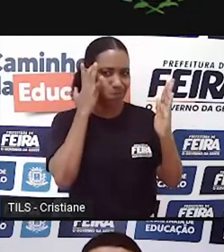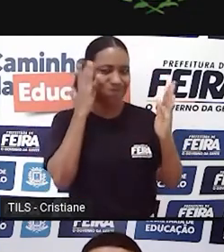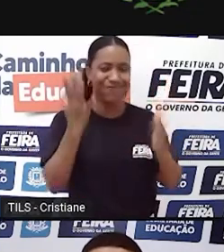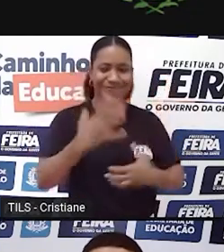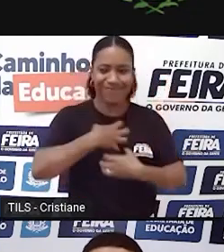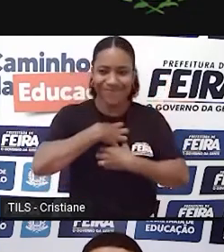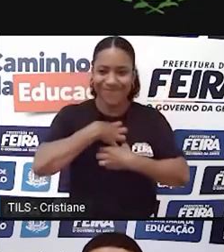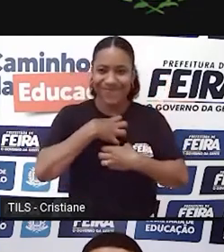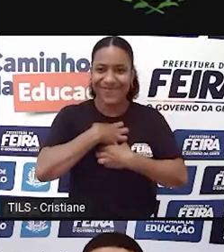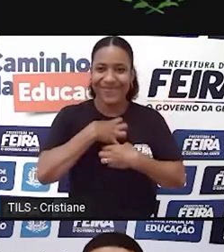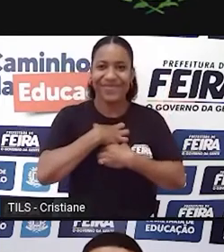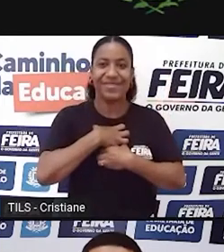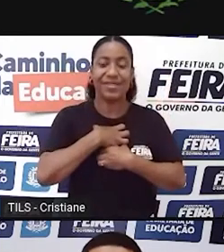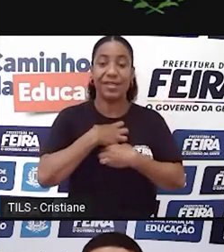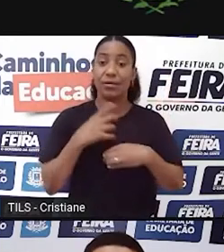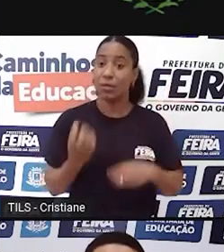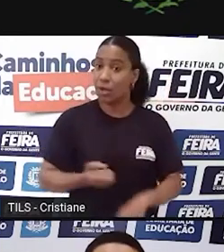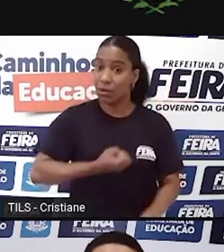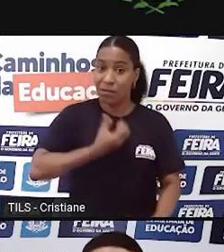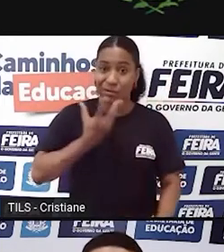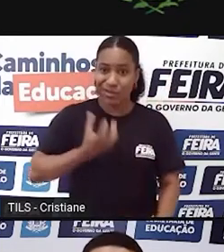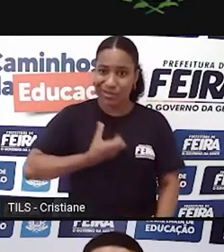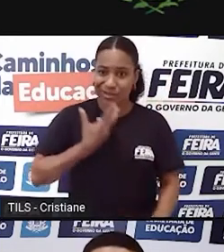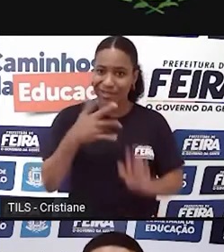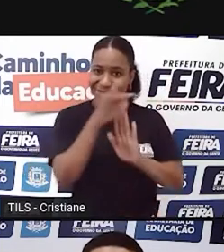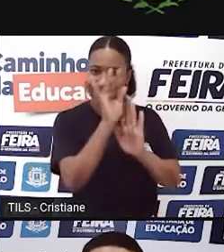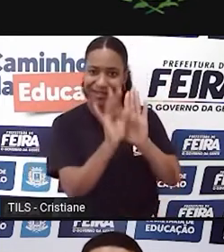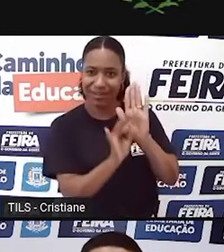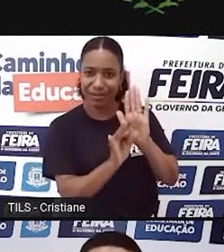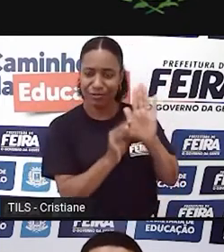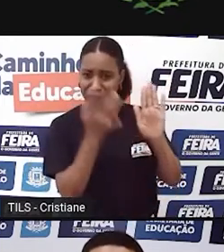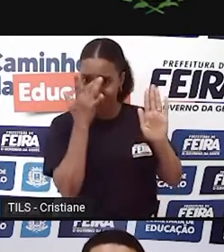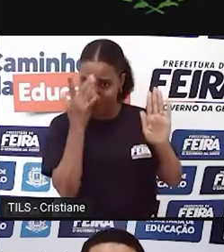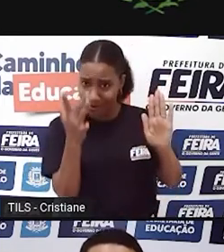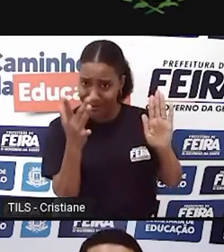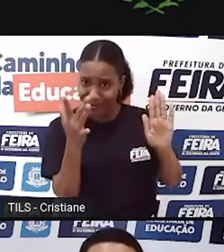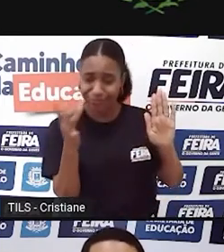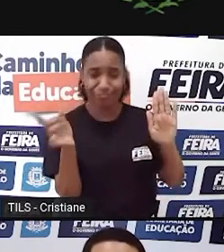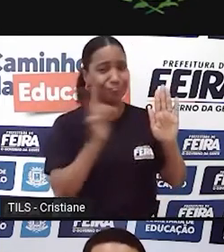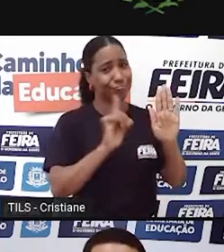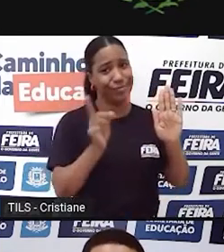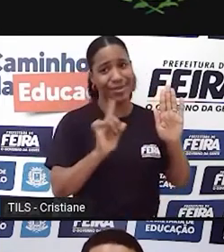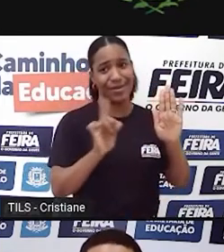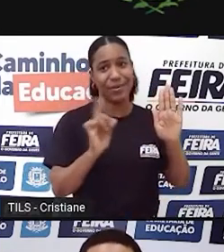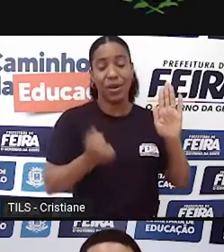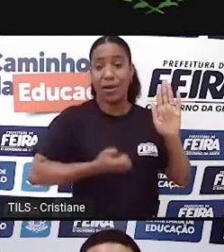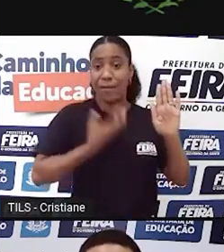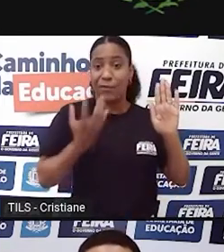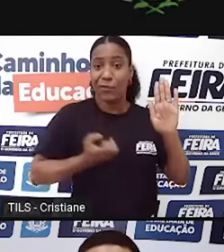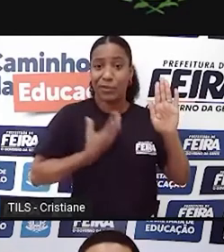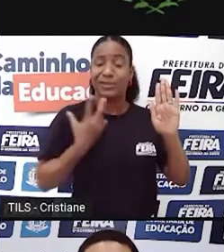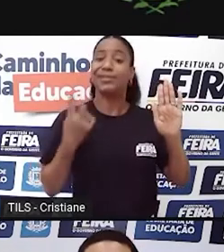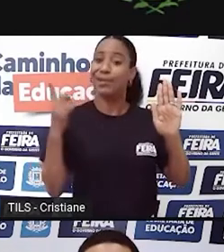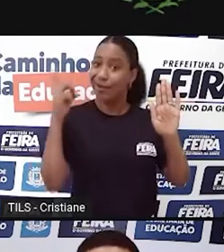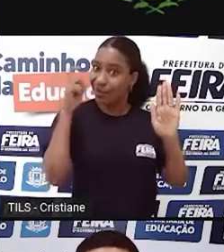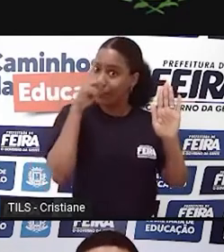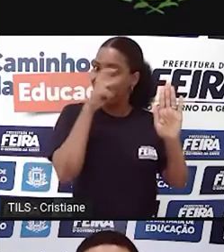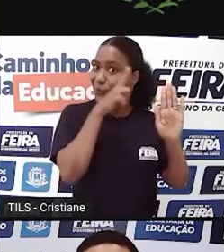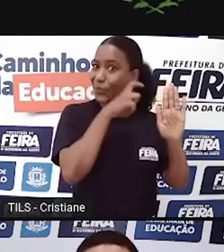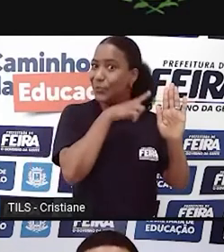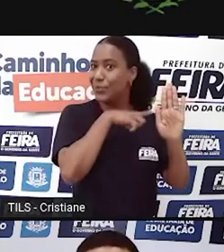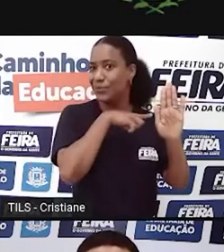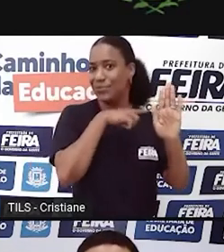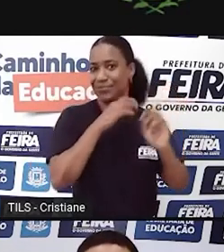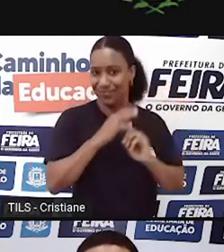não é um texto fácil, porque é subjetivo. Cada um de nós aqui, se a gente ler um poema, a gente vai interpretar de